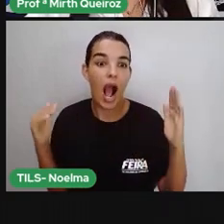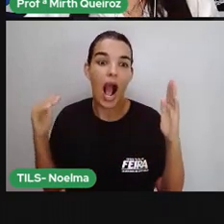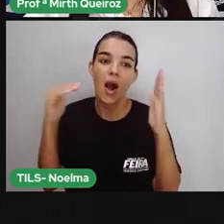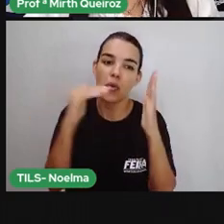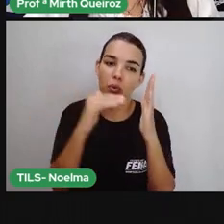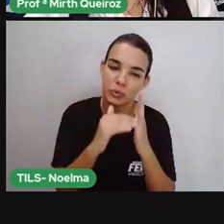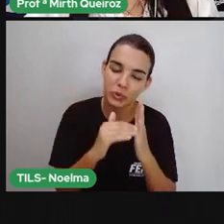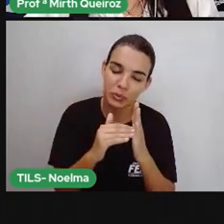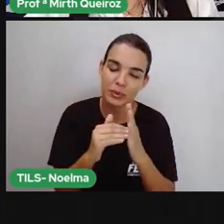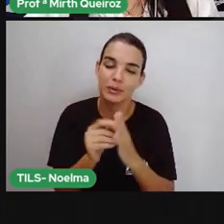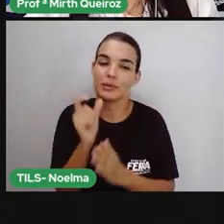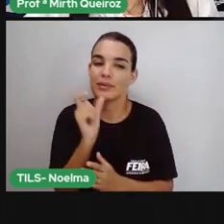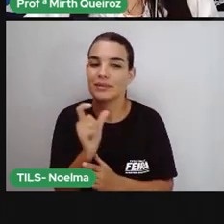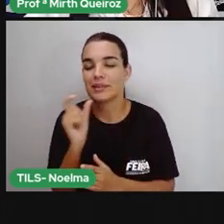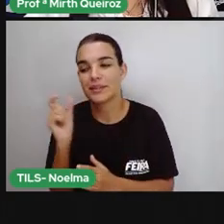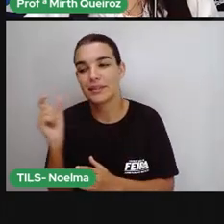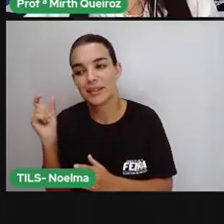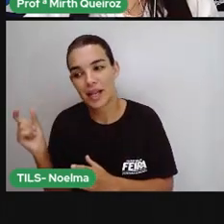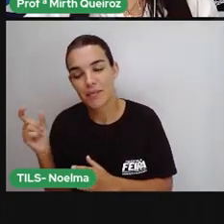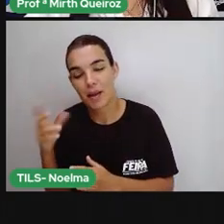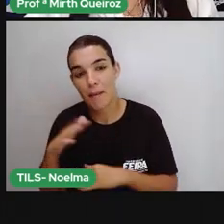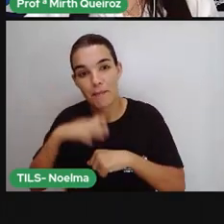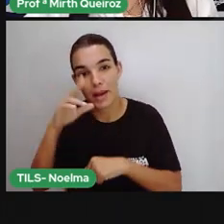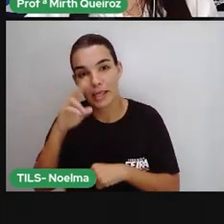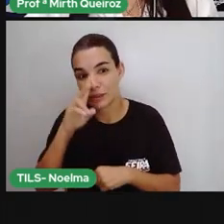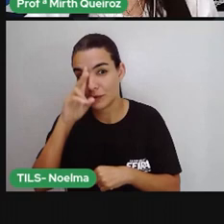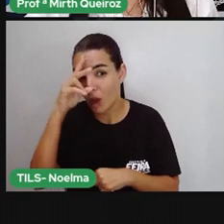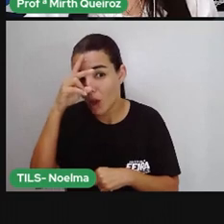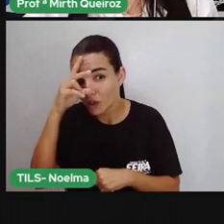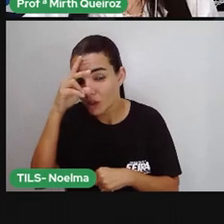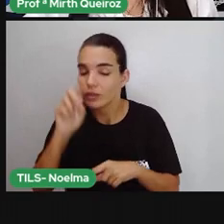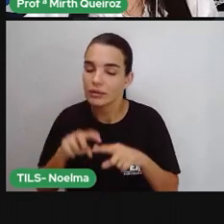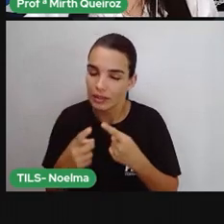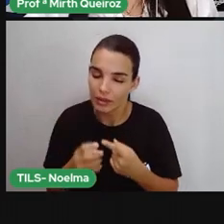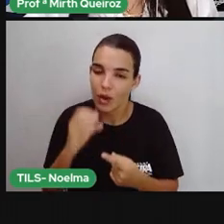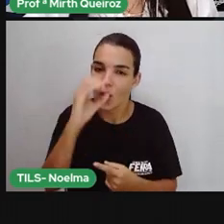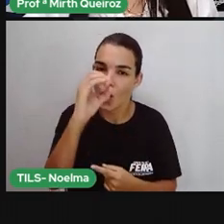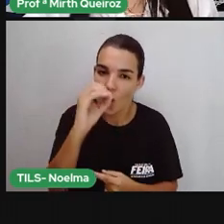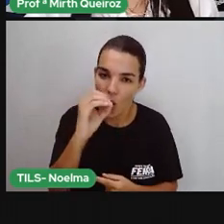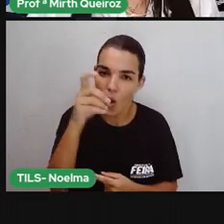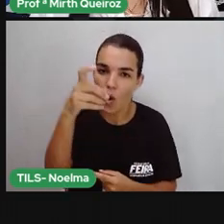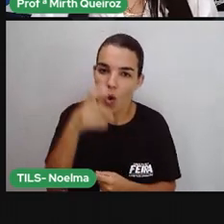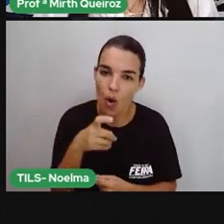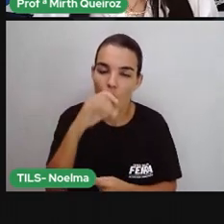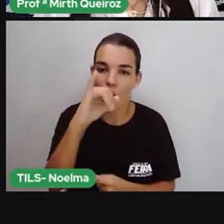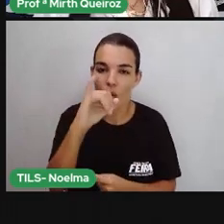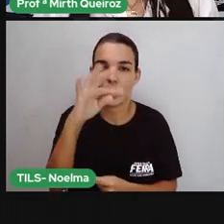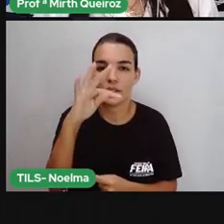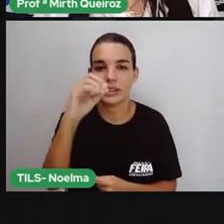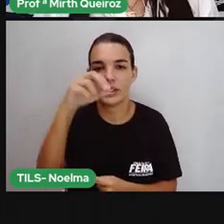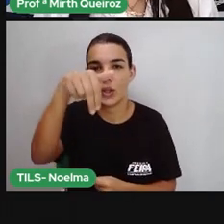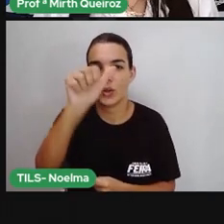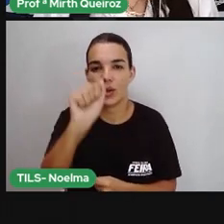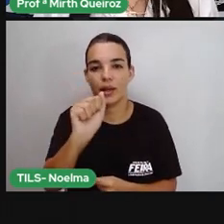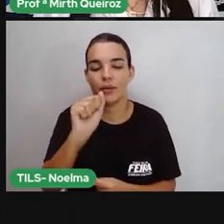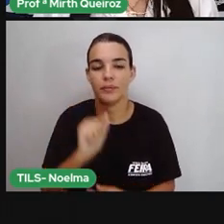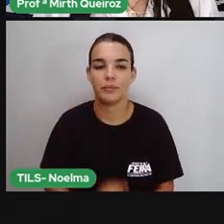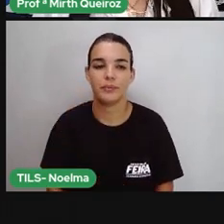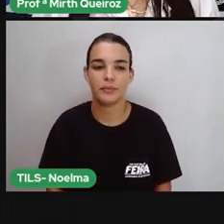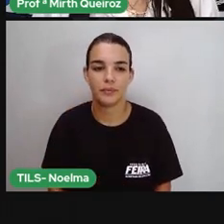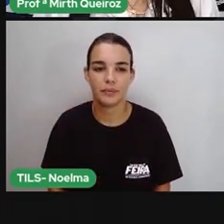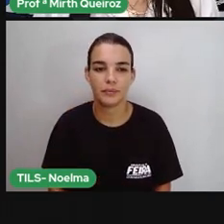palavra é a sílaba que é dita com maior intensidade. Então, se trata de uma palavra oxítona.